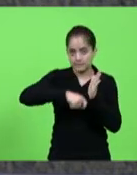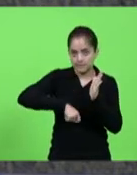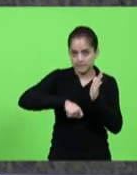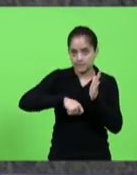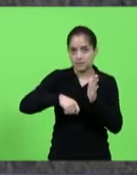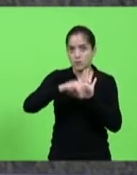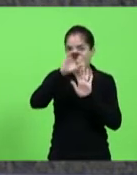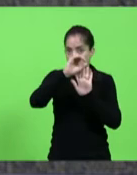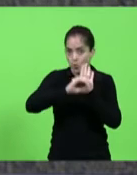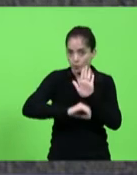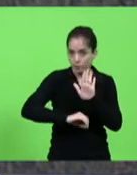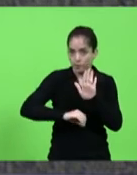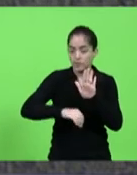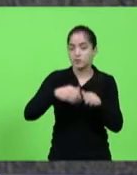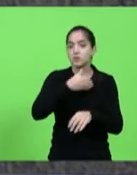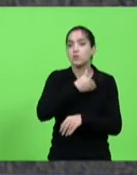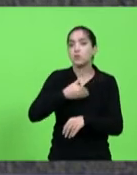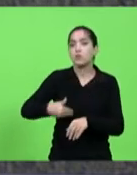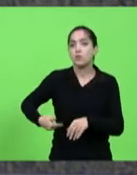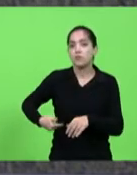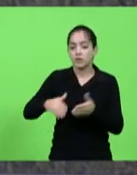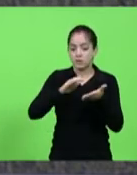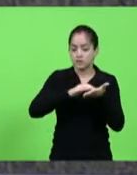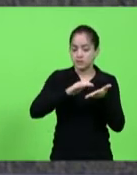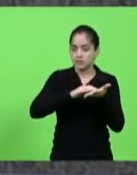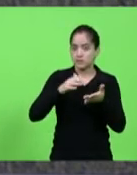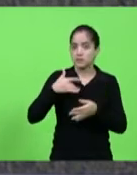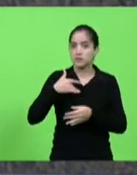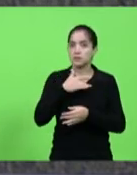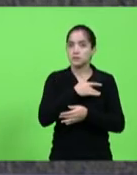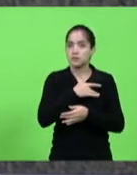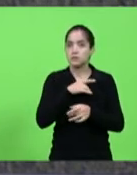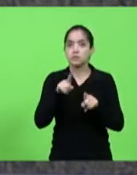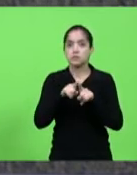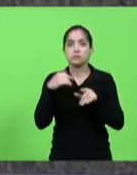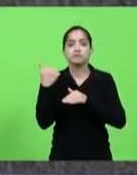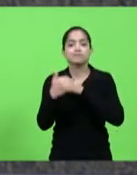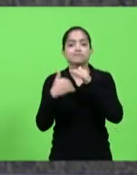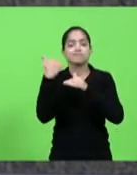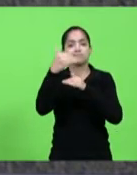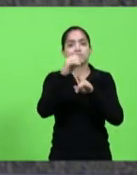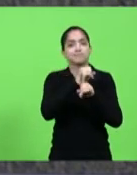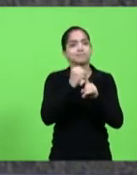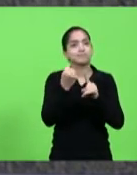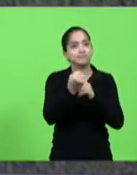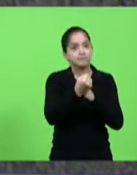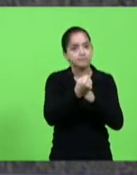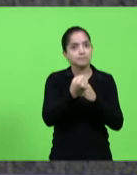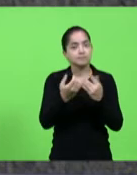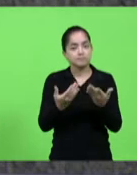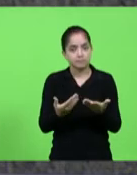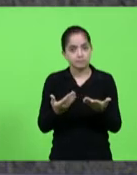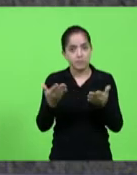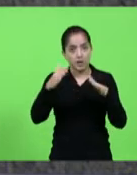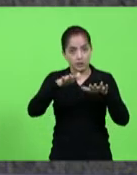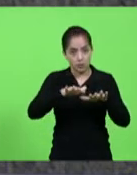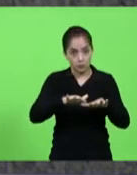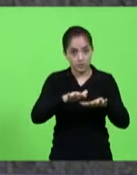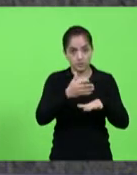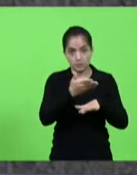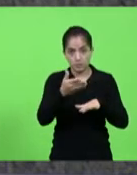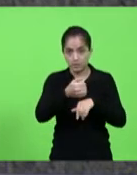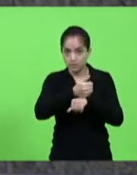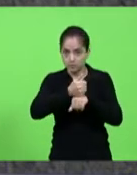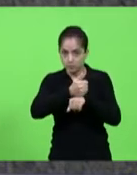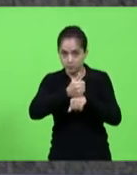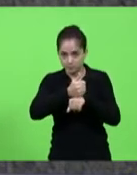ofício ao governo do Estado e secretarias da Saúde e desenvolvimento social para a inclusão desses profissionais